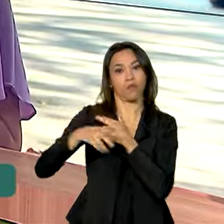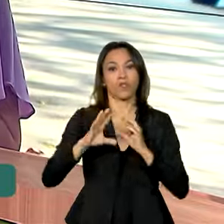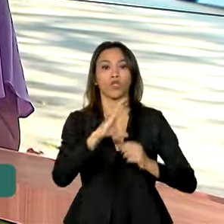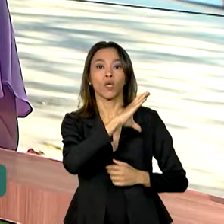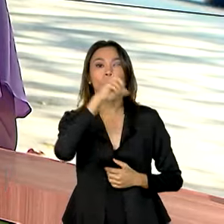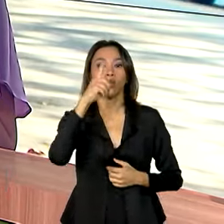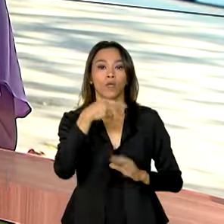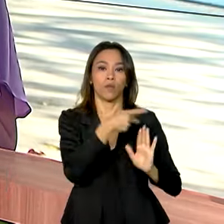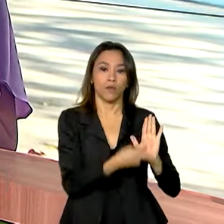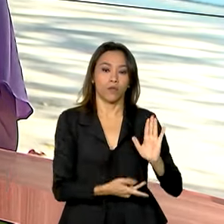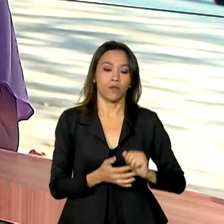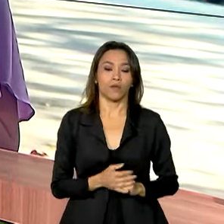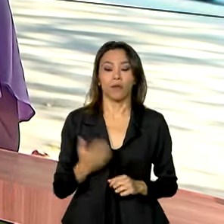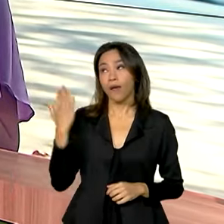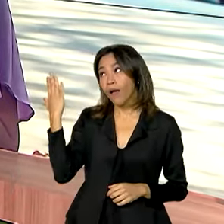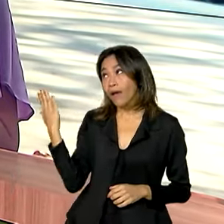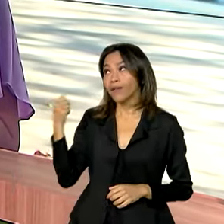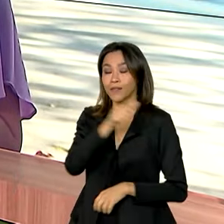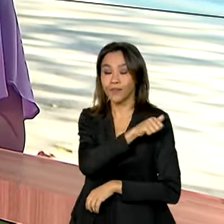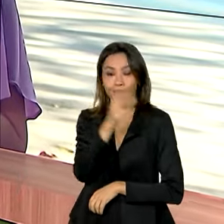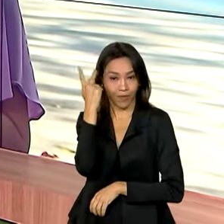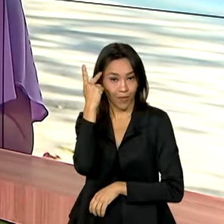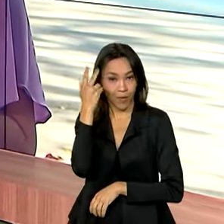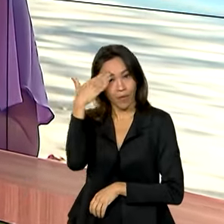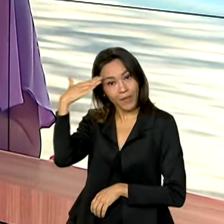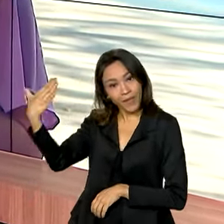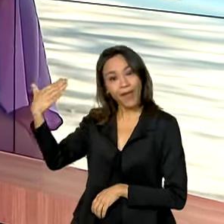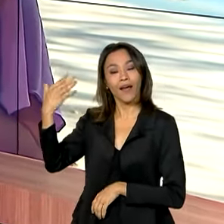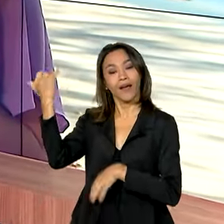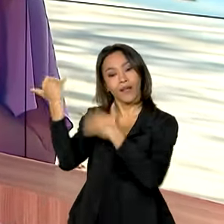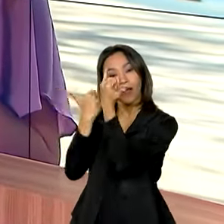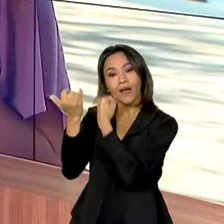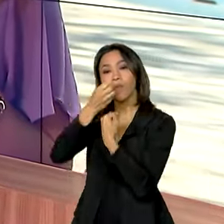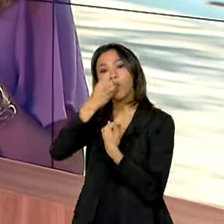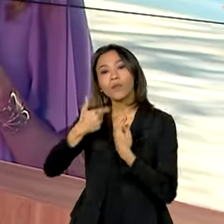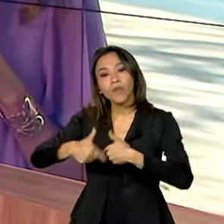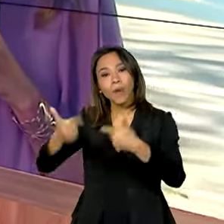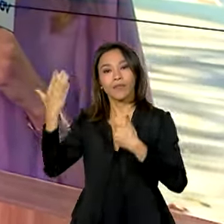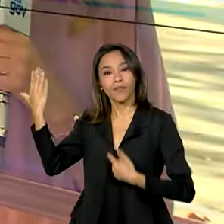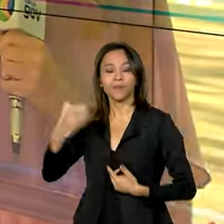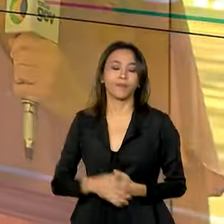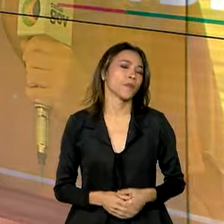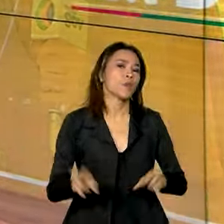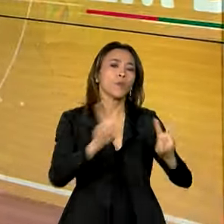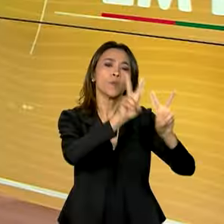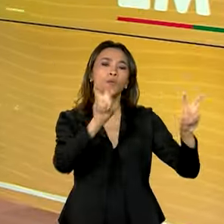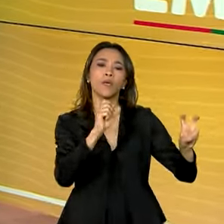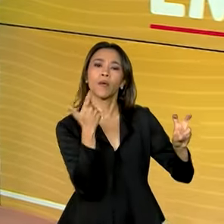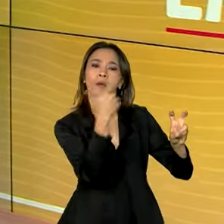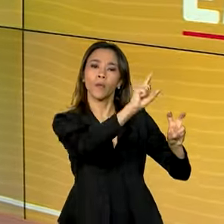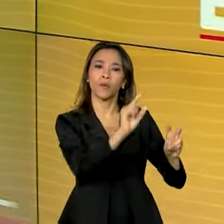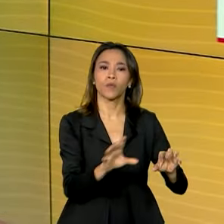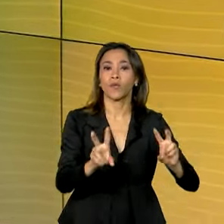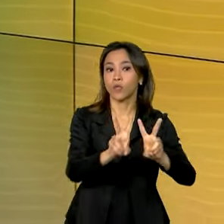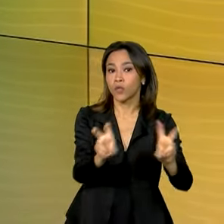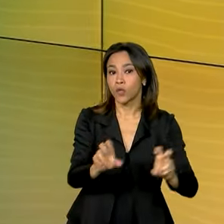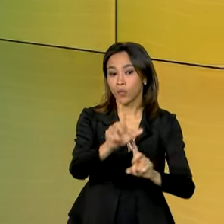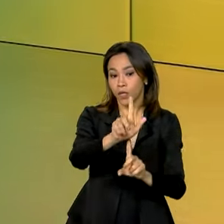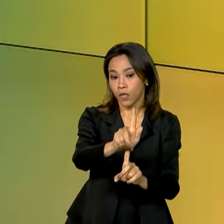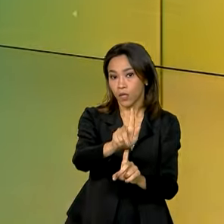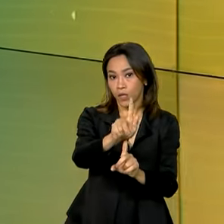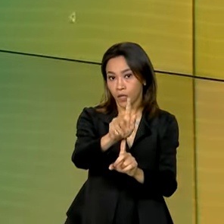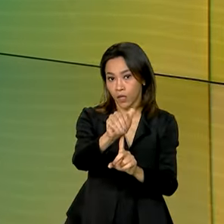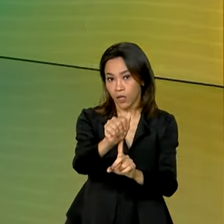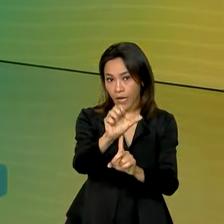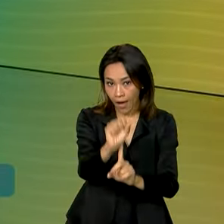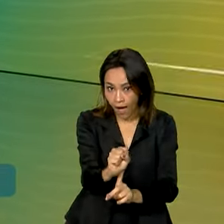Ok, Fernanda Cruz, direto de São Paulo. Obrigada pelas informações. Bom trabalho para você. E o assunto agora é gás natural. Governo e